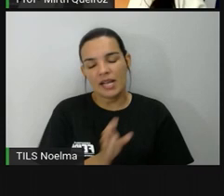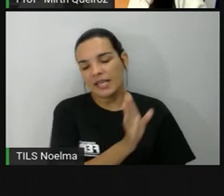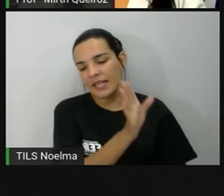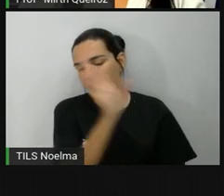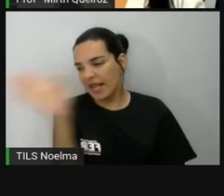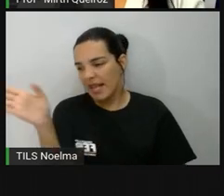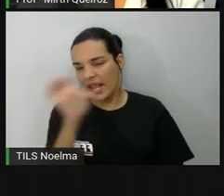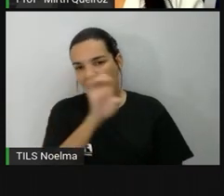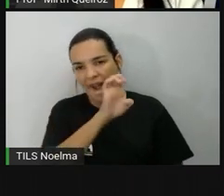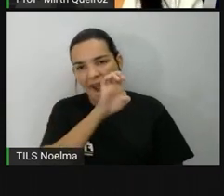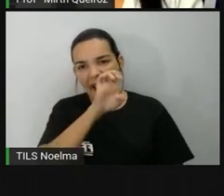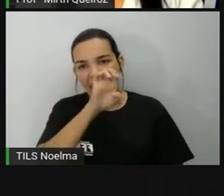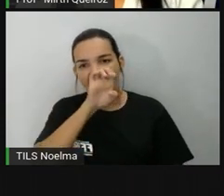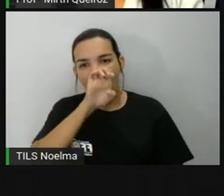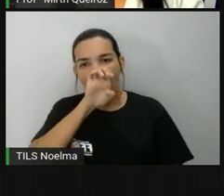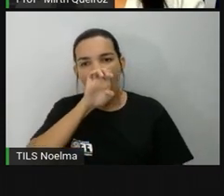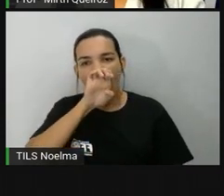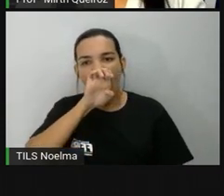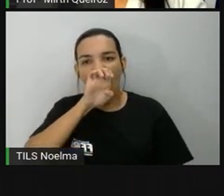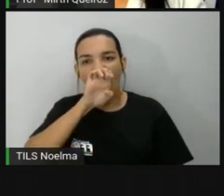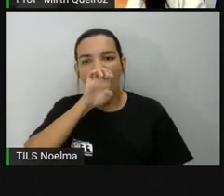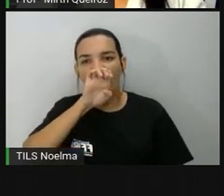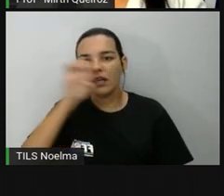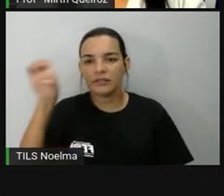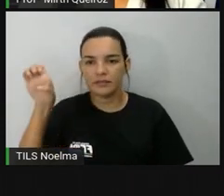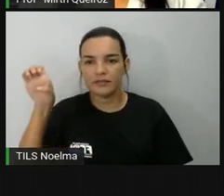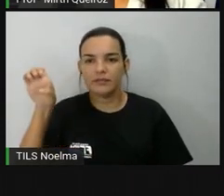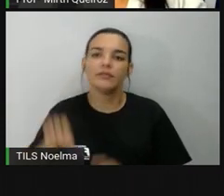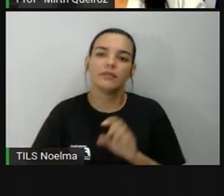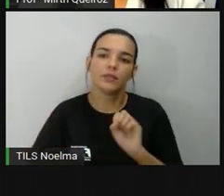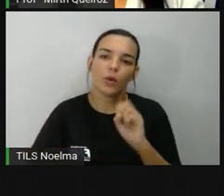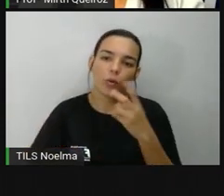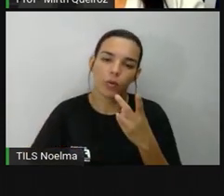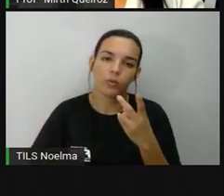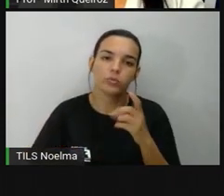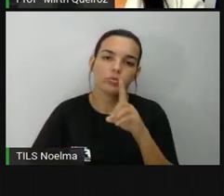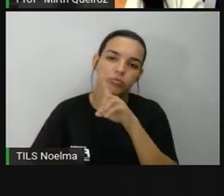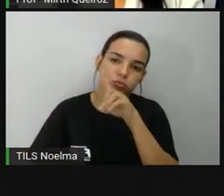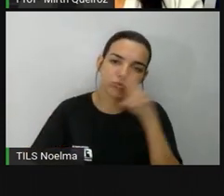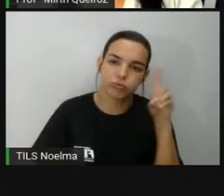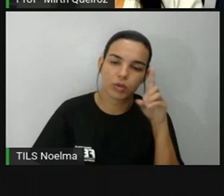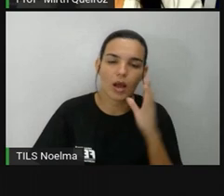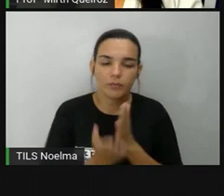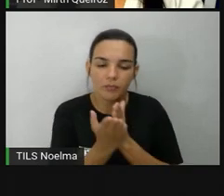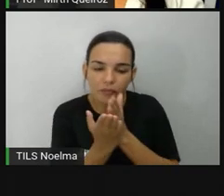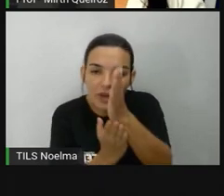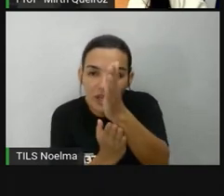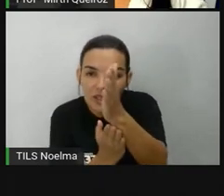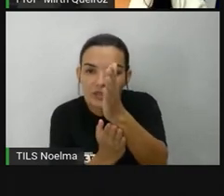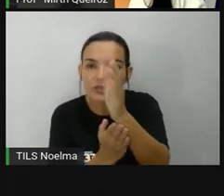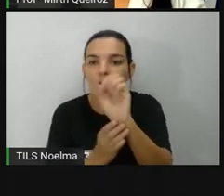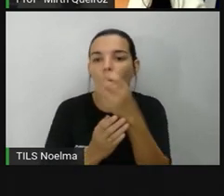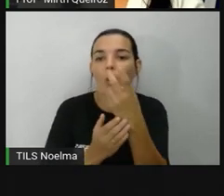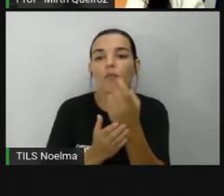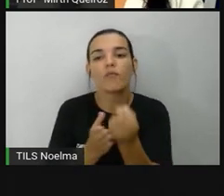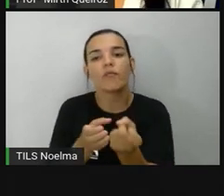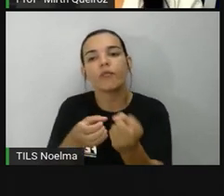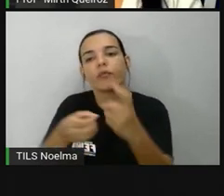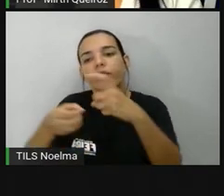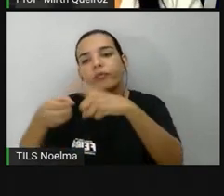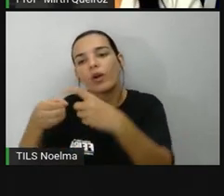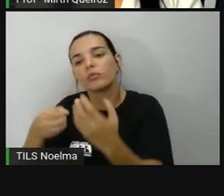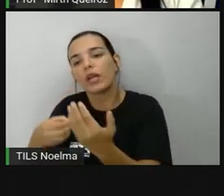esquerda. Ou seguir em frente, ir até a rua B. Então, seguir em frente, voltar,